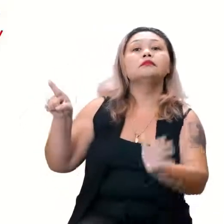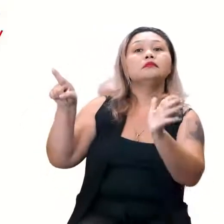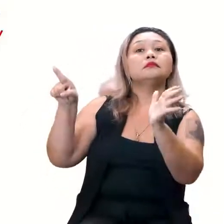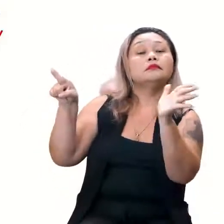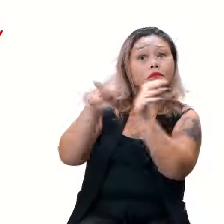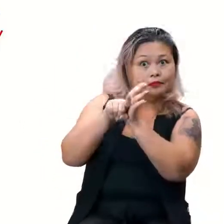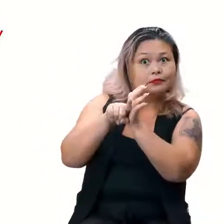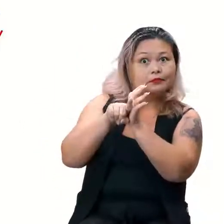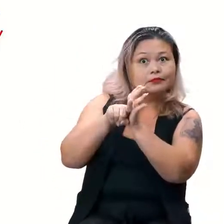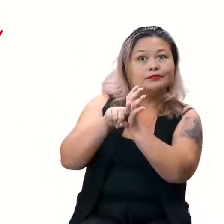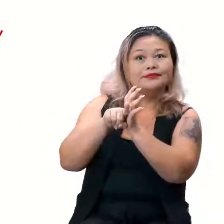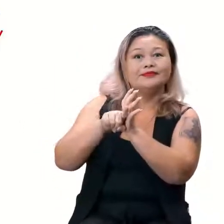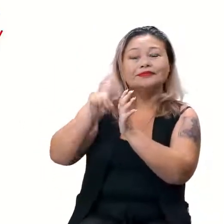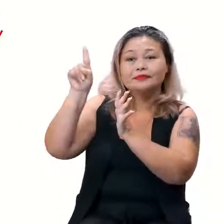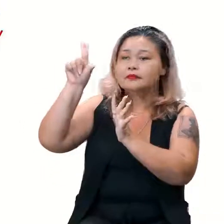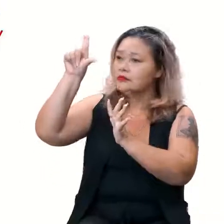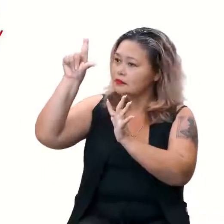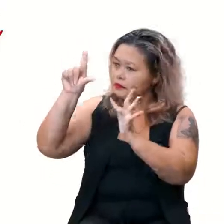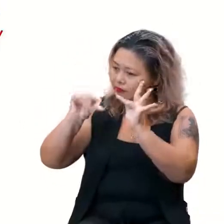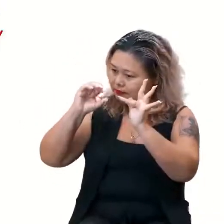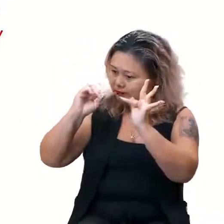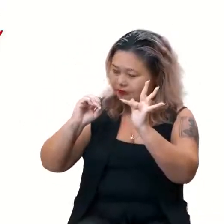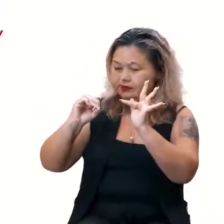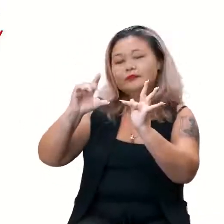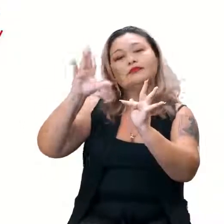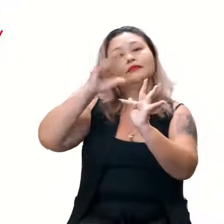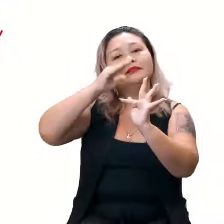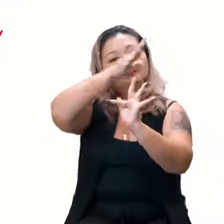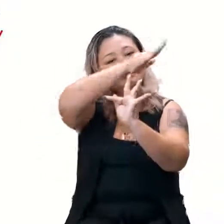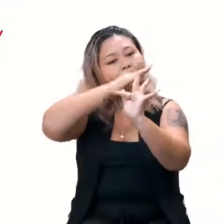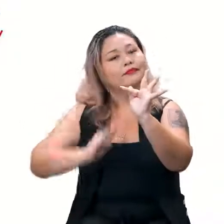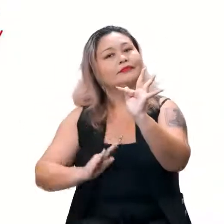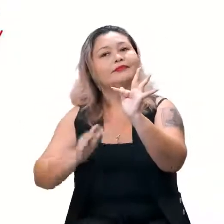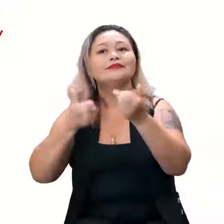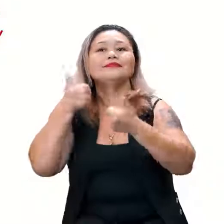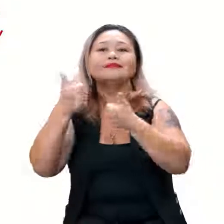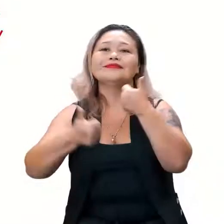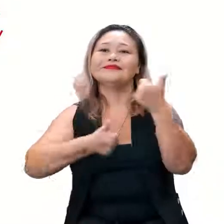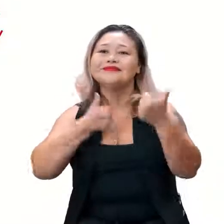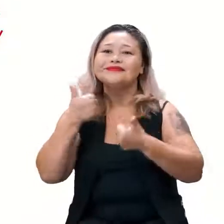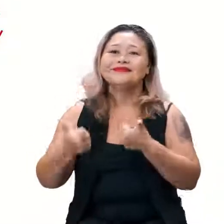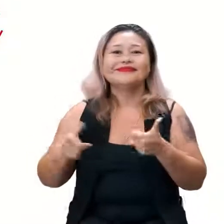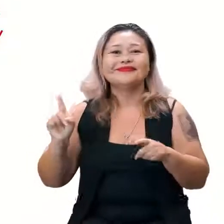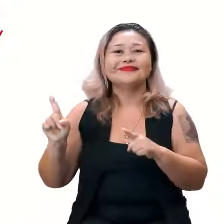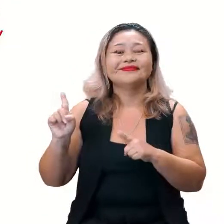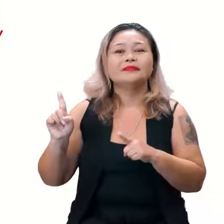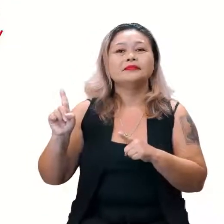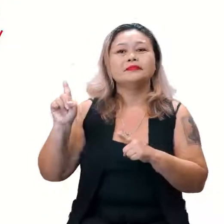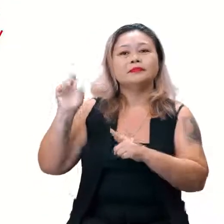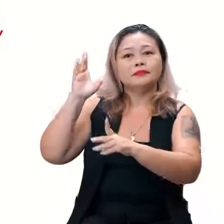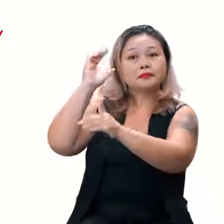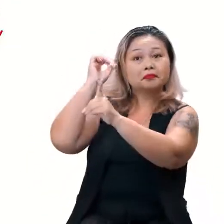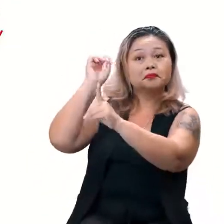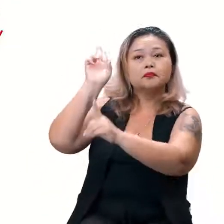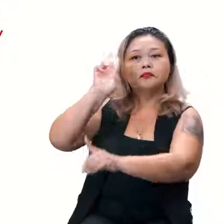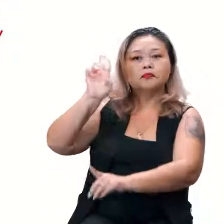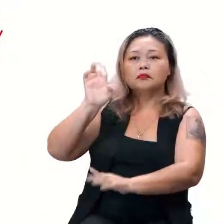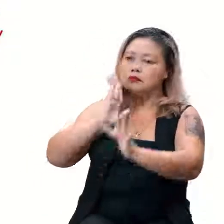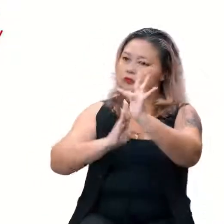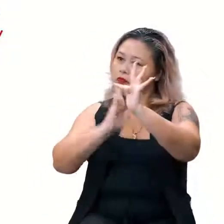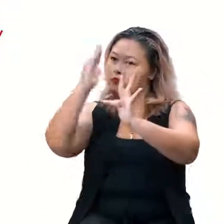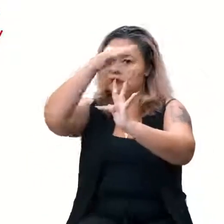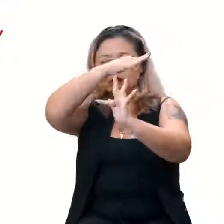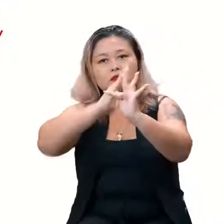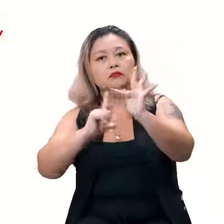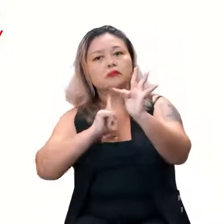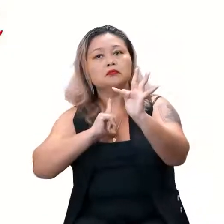Negativo. Negativo, então ela é? Decrescente. Beleza. Então, determinamos o crescimento ou decrescimento da função